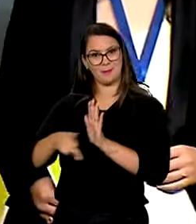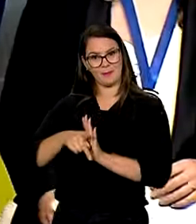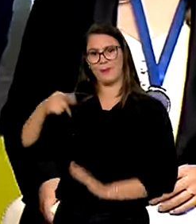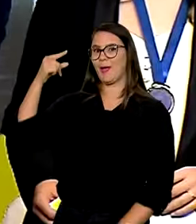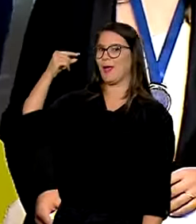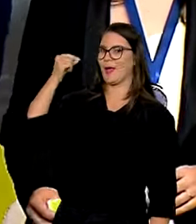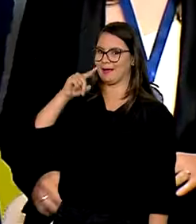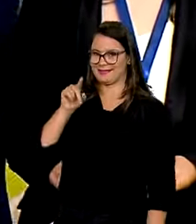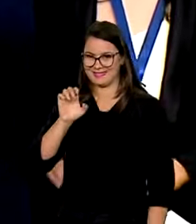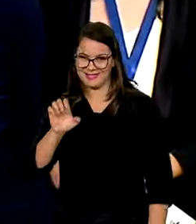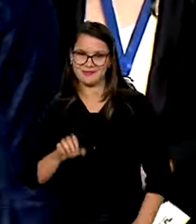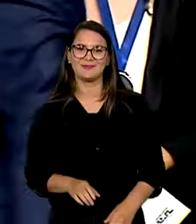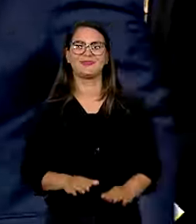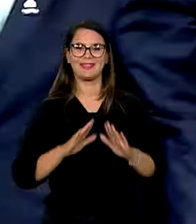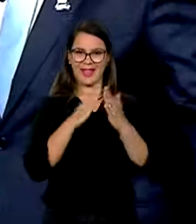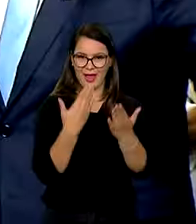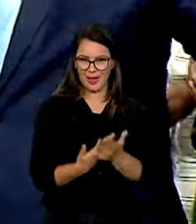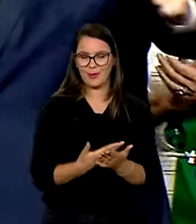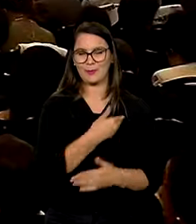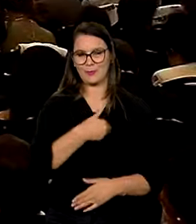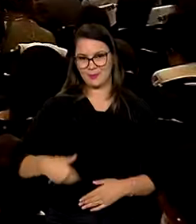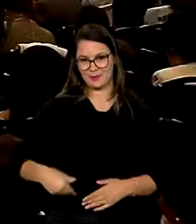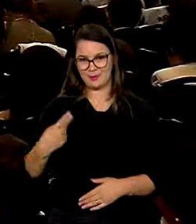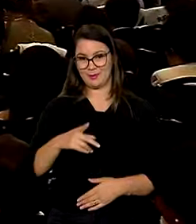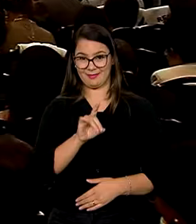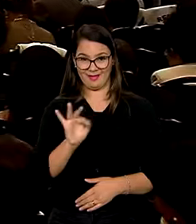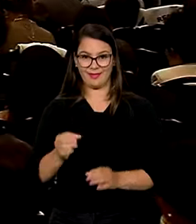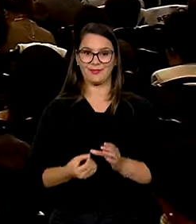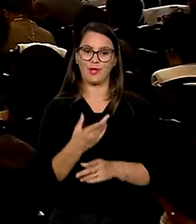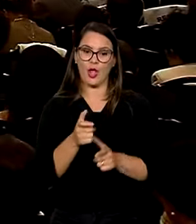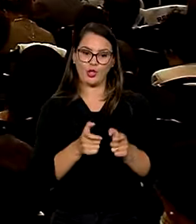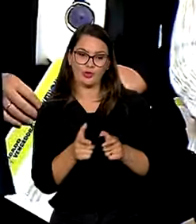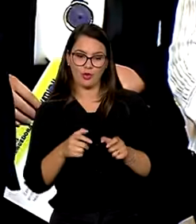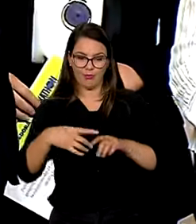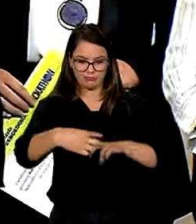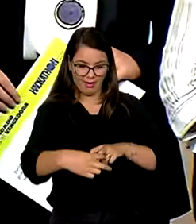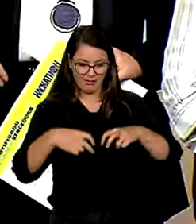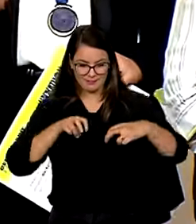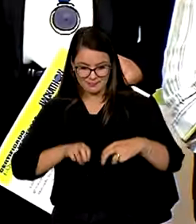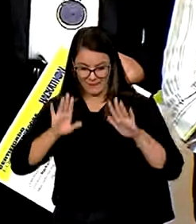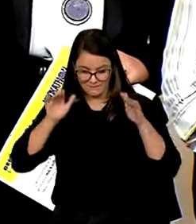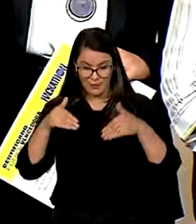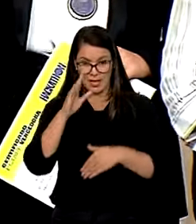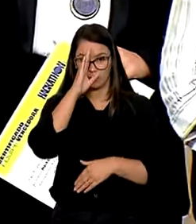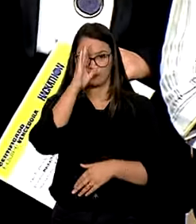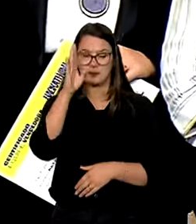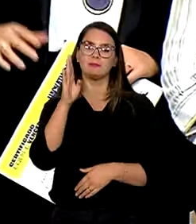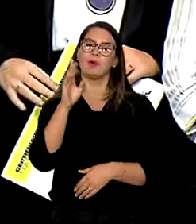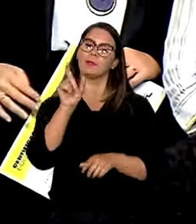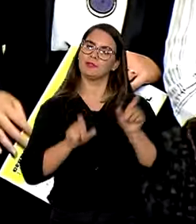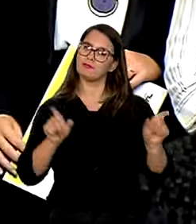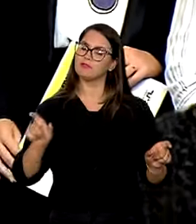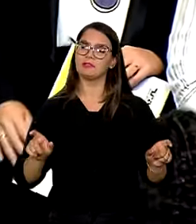Gotinha. Os alunos da rede pública do Distrito Federal criaram um jogo de tabuleiro focado principalmente nas